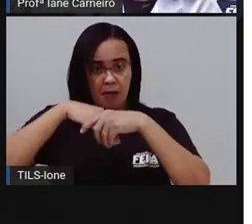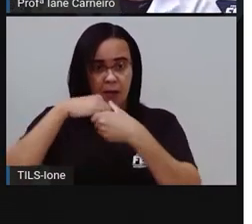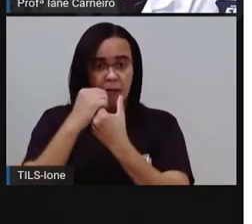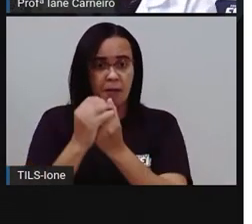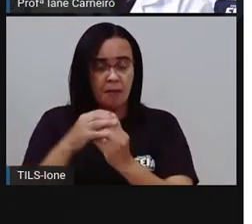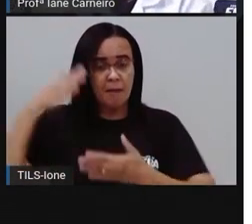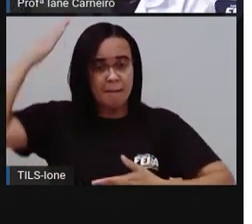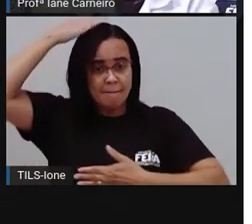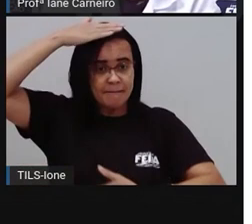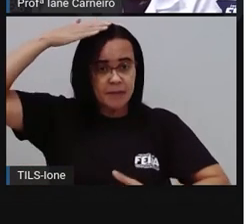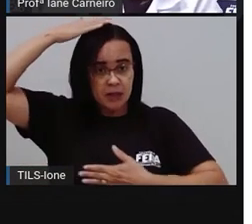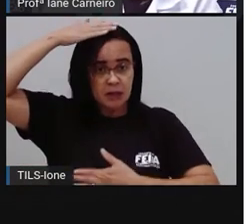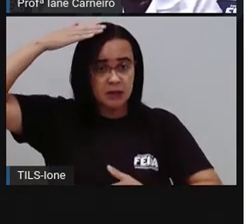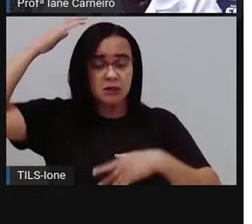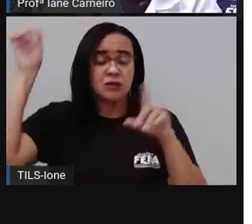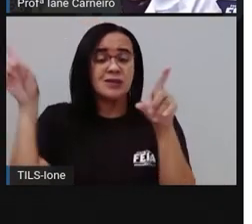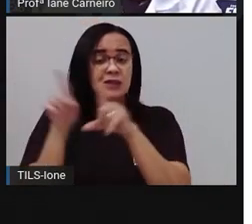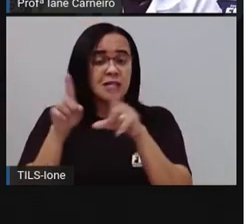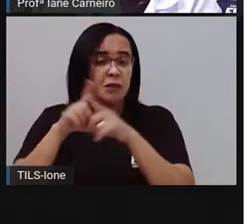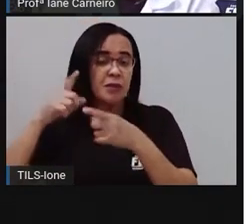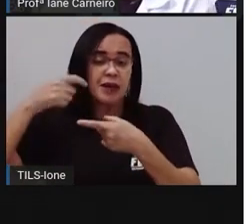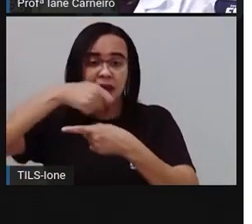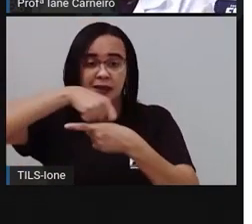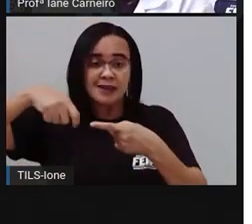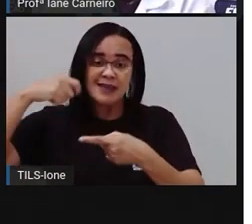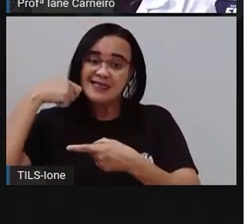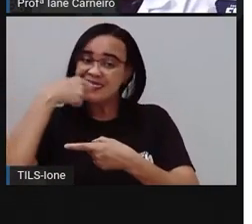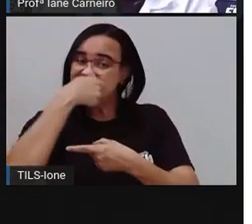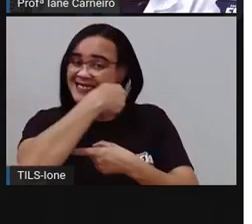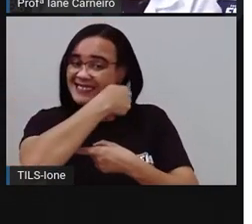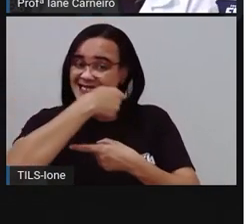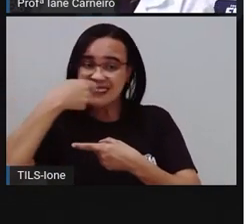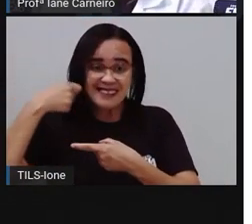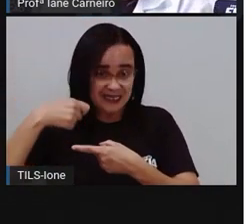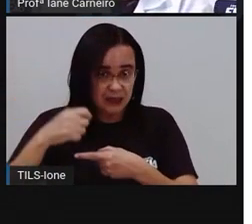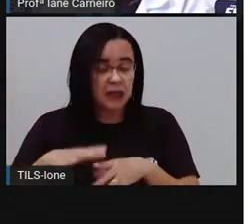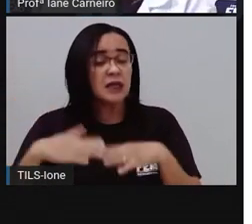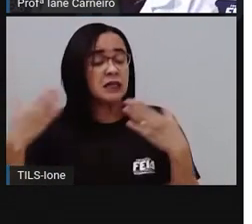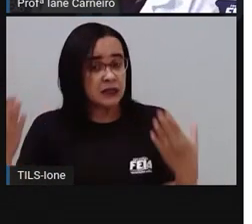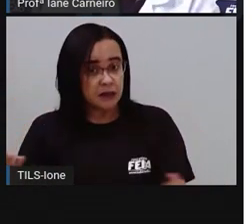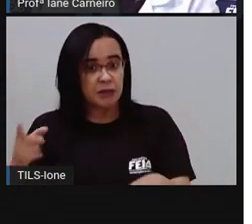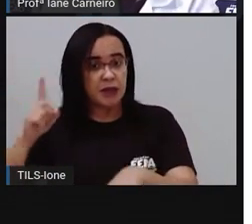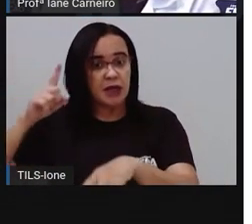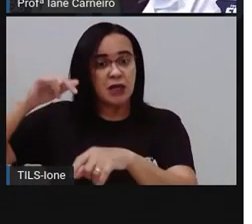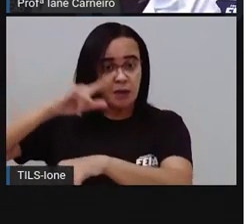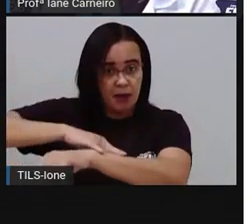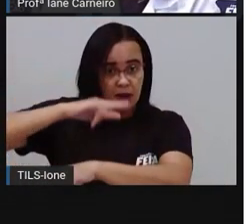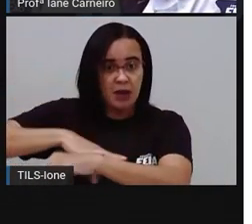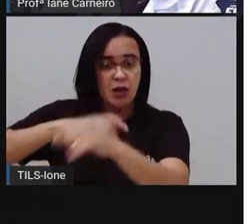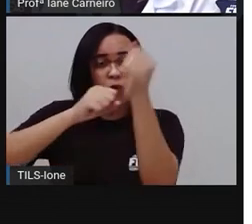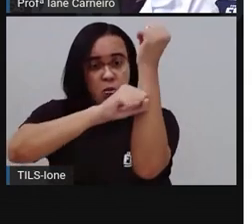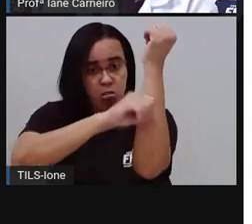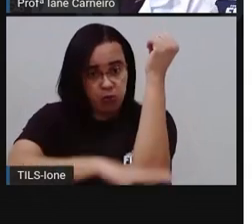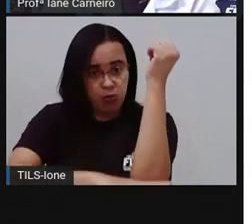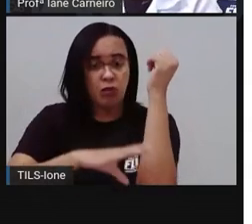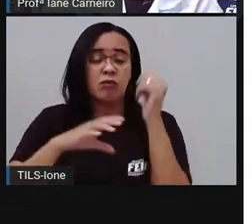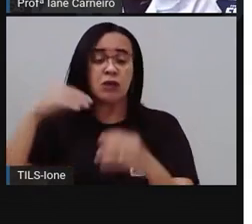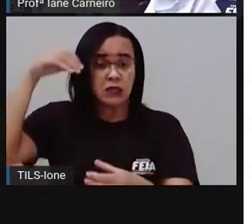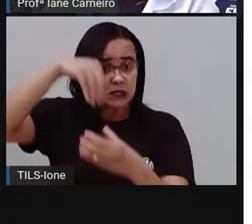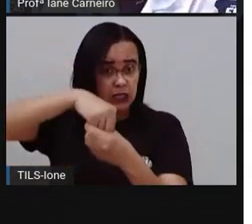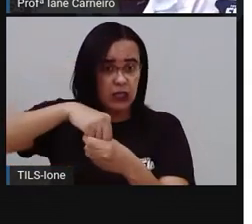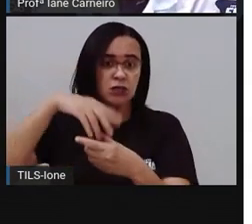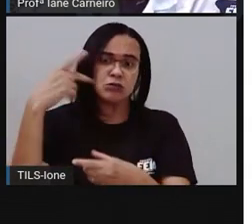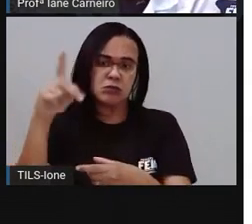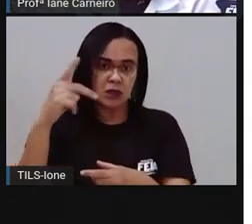banho, e é onde a gente faz as necessidades fisiológicas, né? As fezes, a urina, então, imagine, né? Tem que ser um ambiente